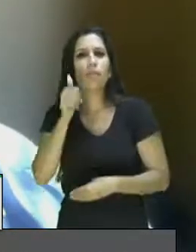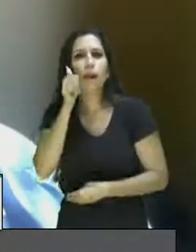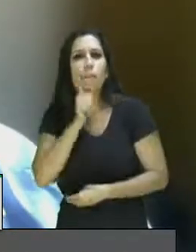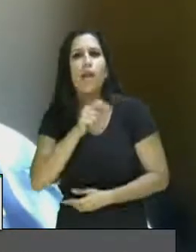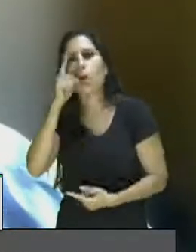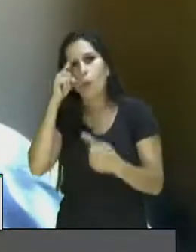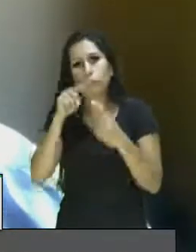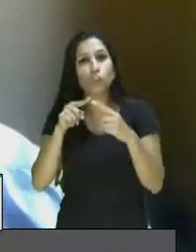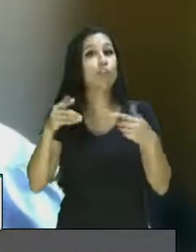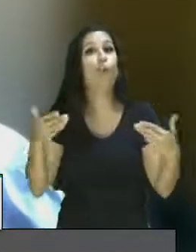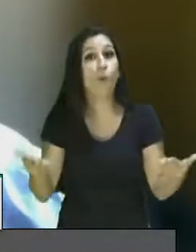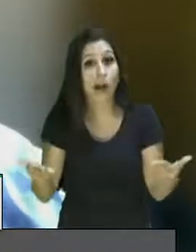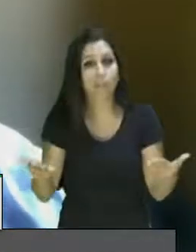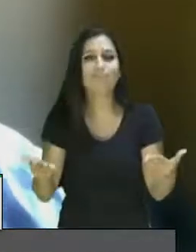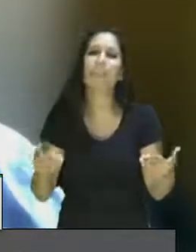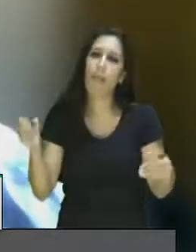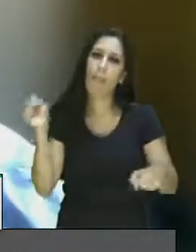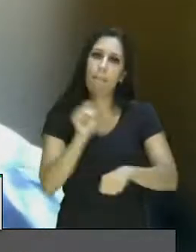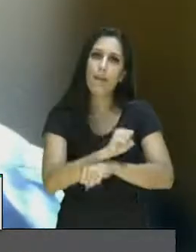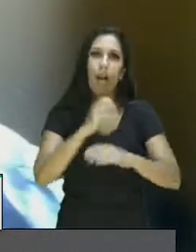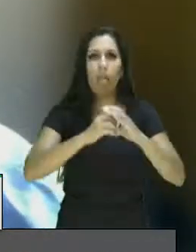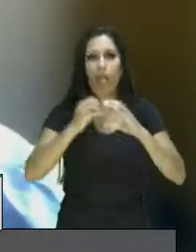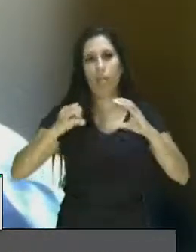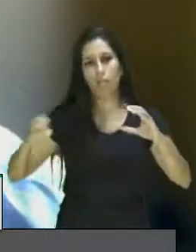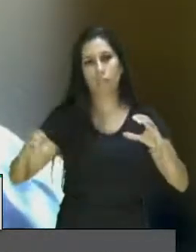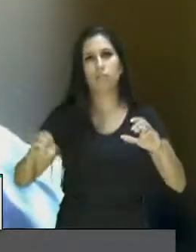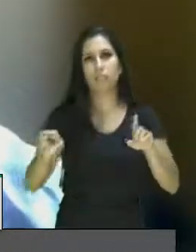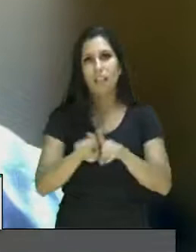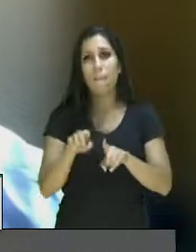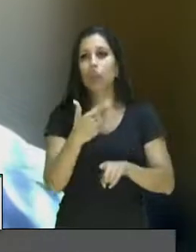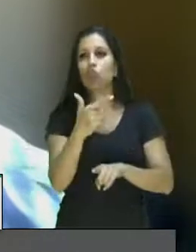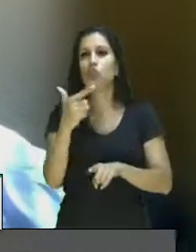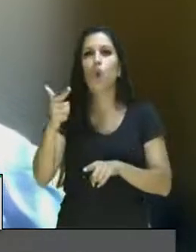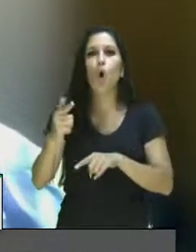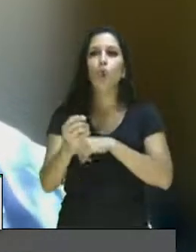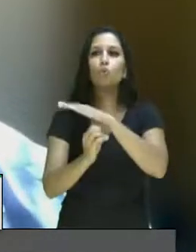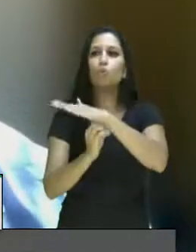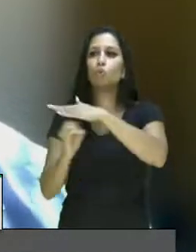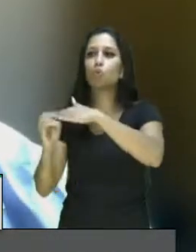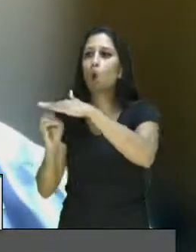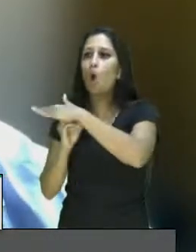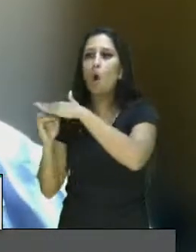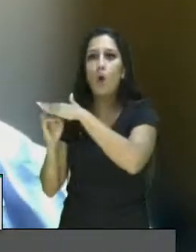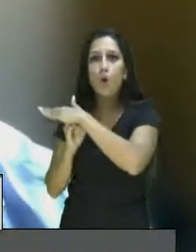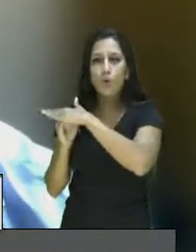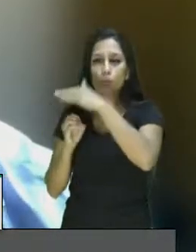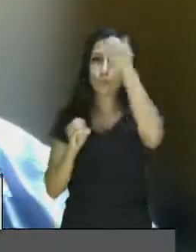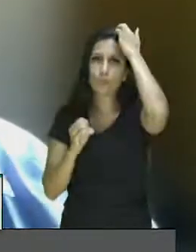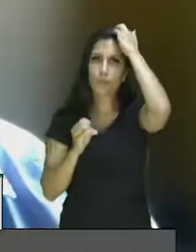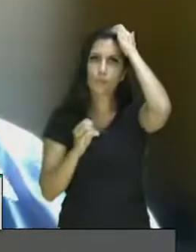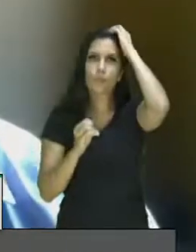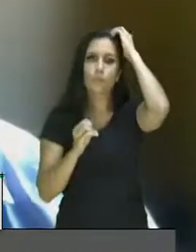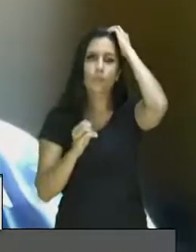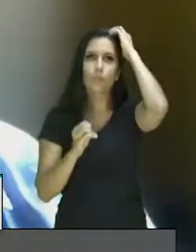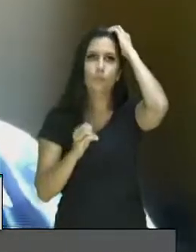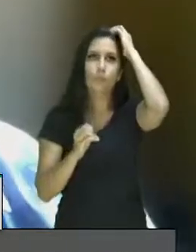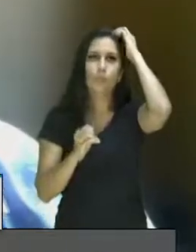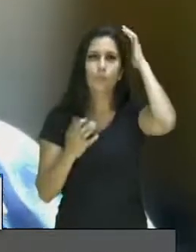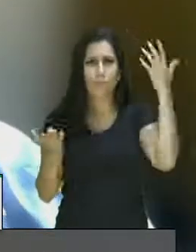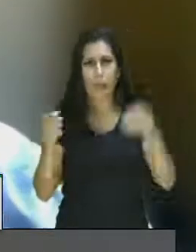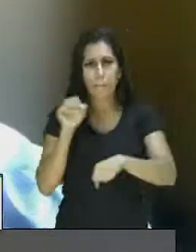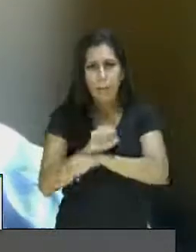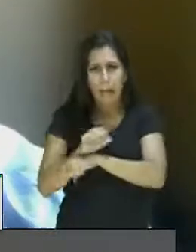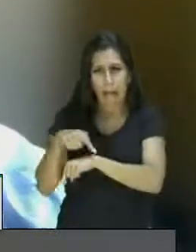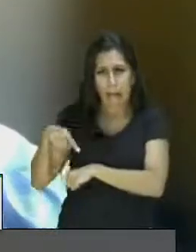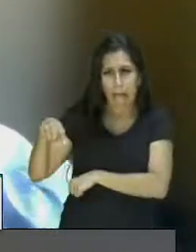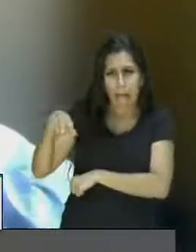funcionamento desse conselho, como dos outros demais também, que tivemos problemas no início, não fique da forma que está, e que a gente